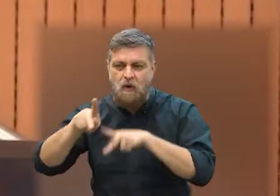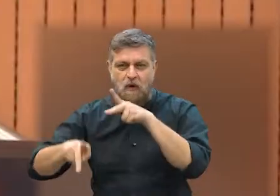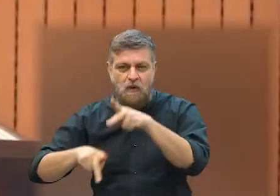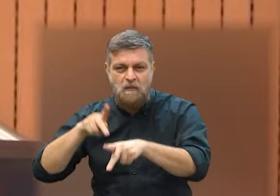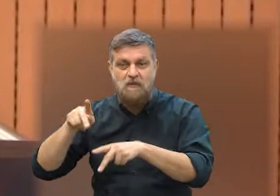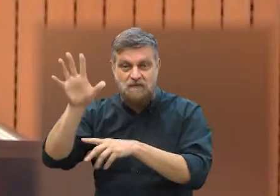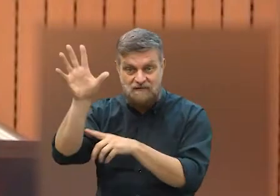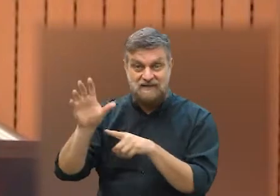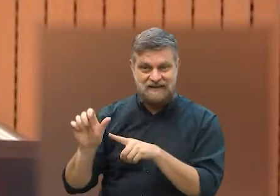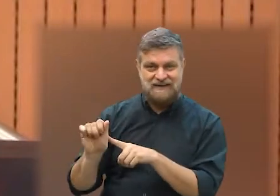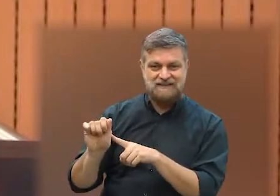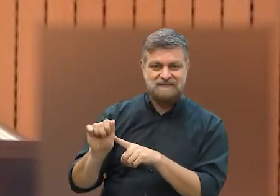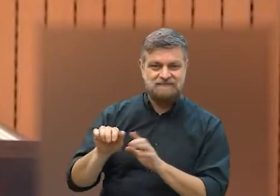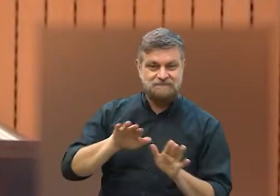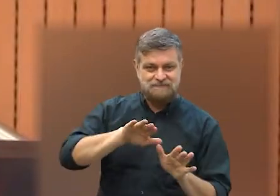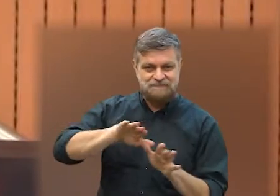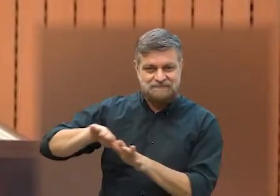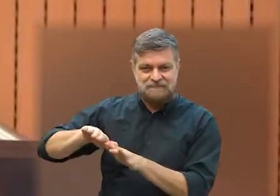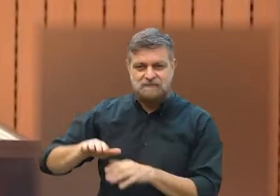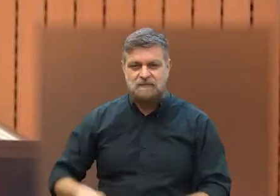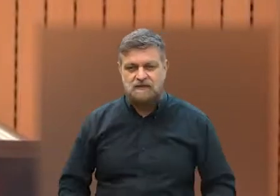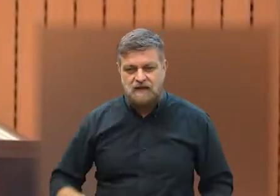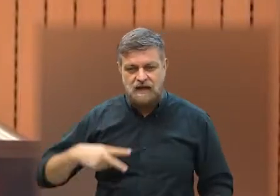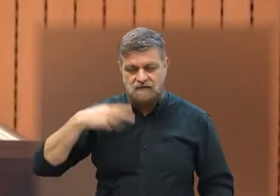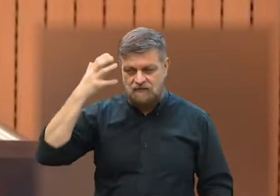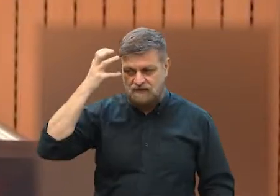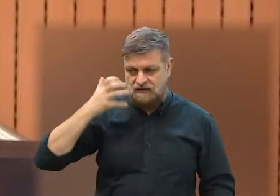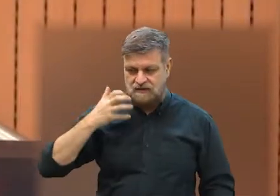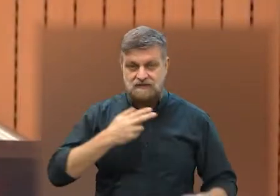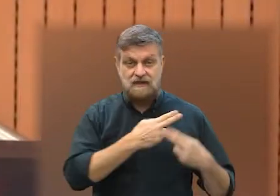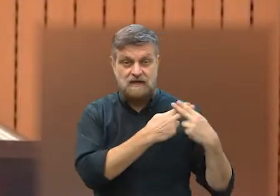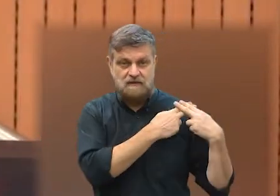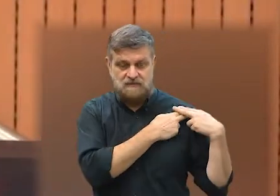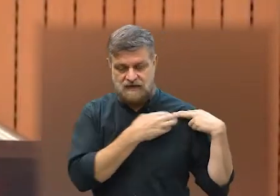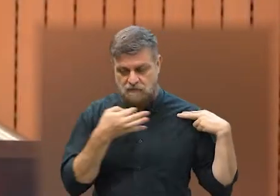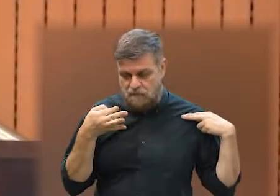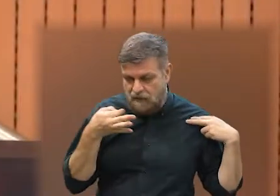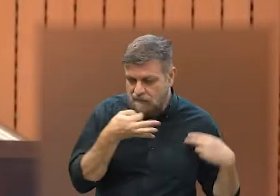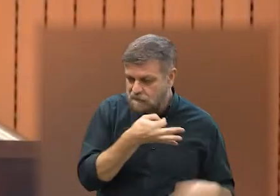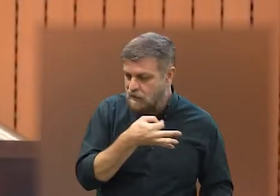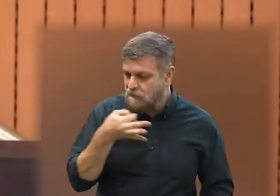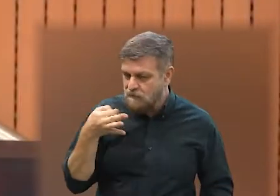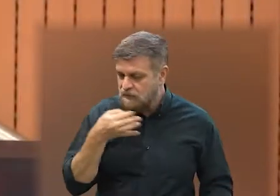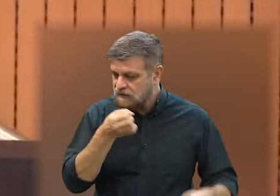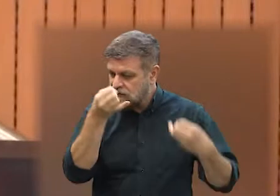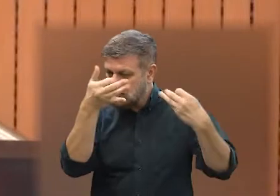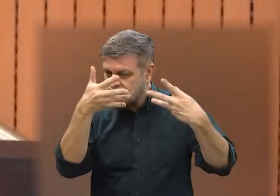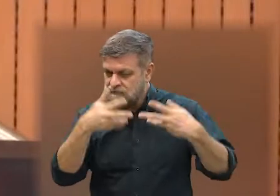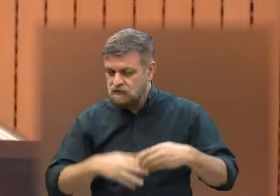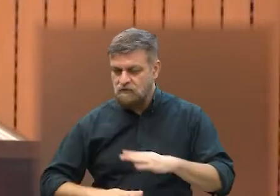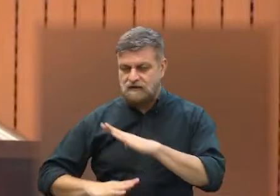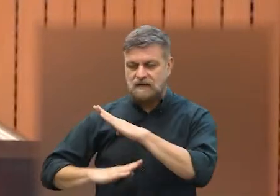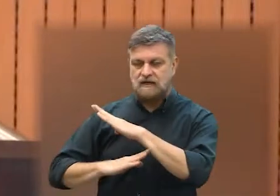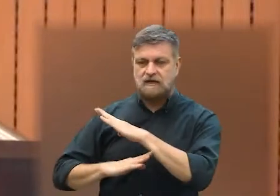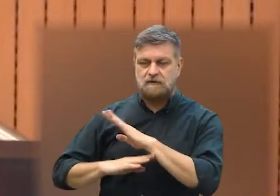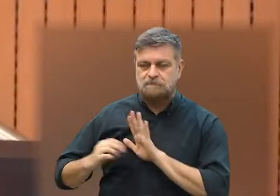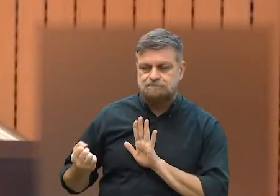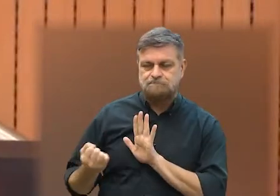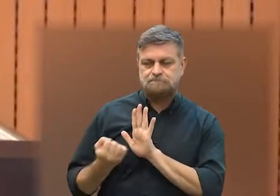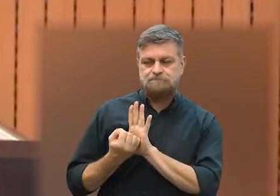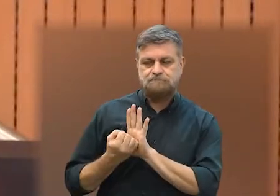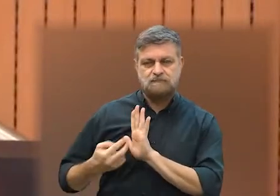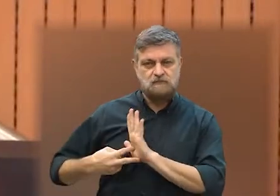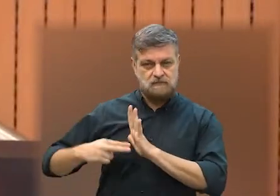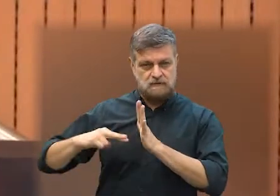A vereadora Guida Calisto presidiu a solenidade e falou do significado do evento para o Parlamento Campineiro.